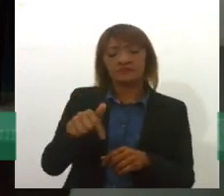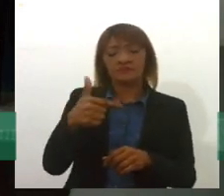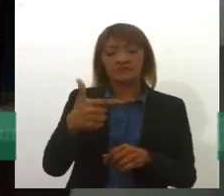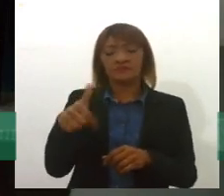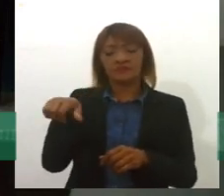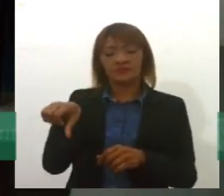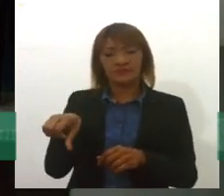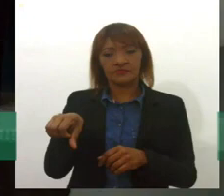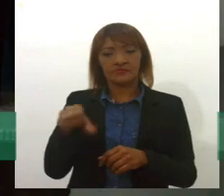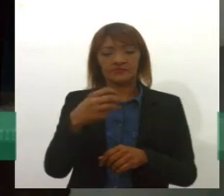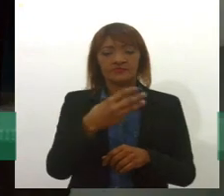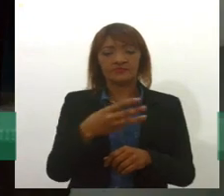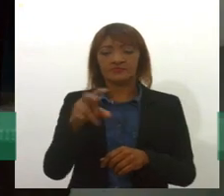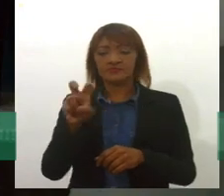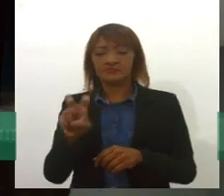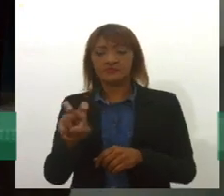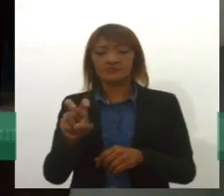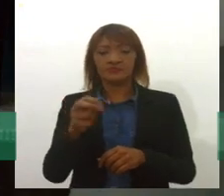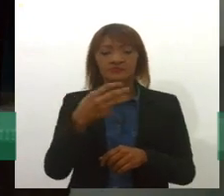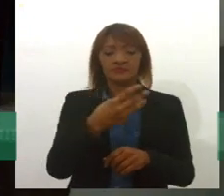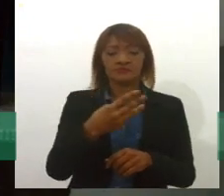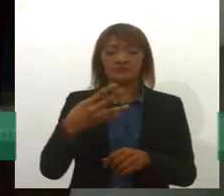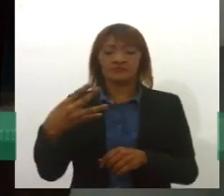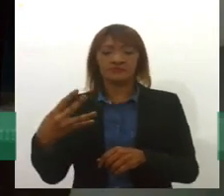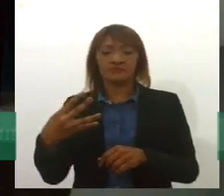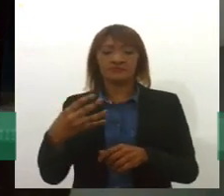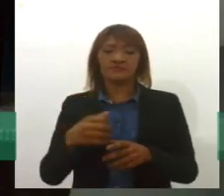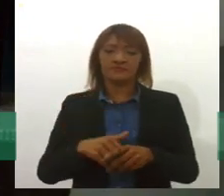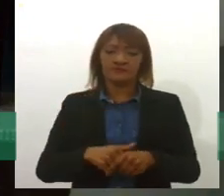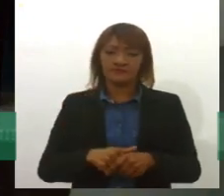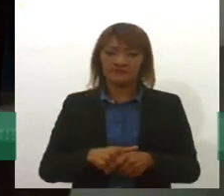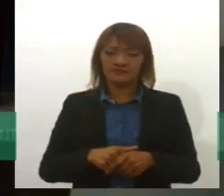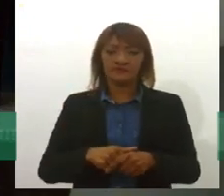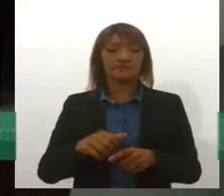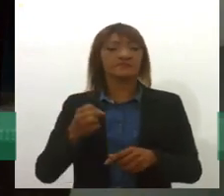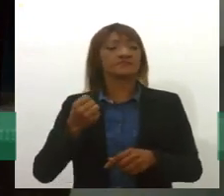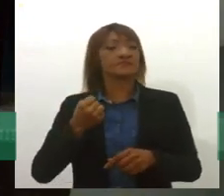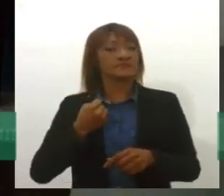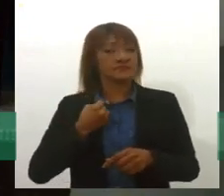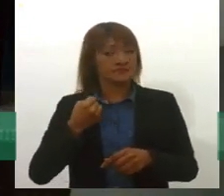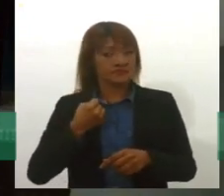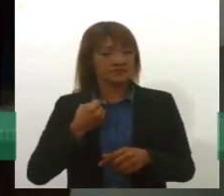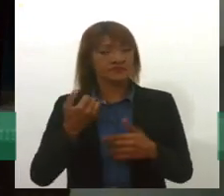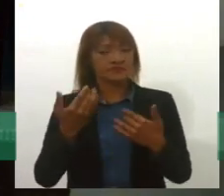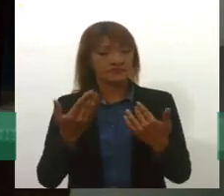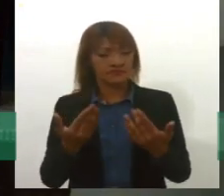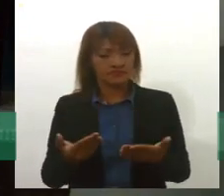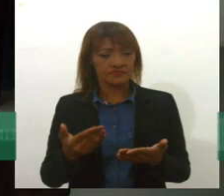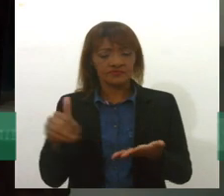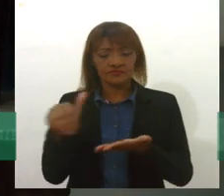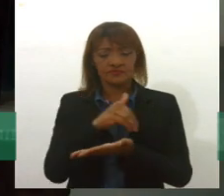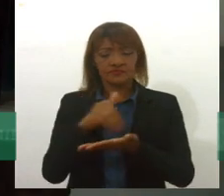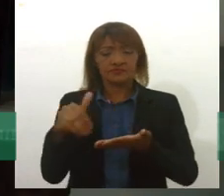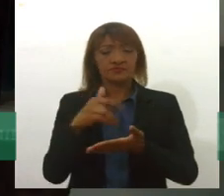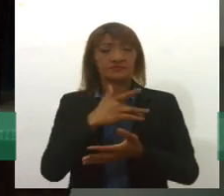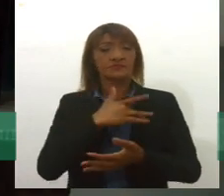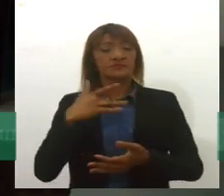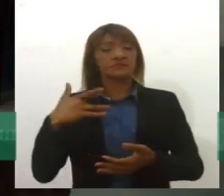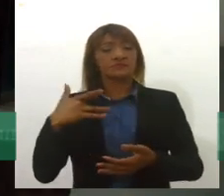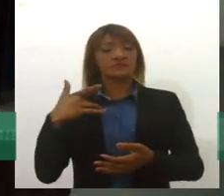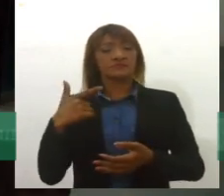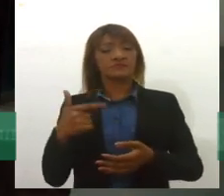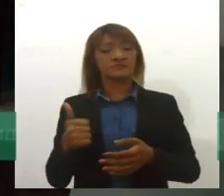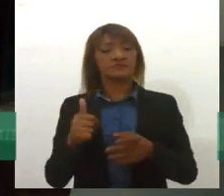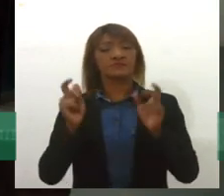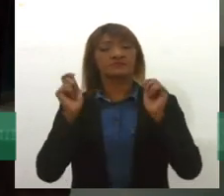-3534. Esse número é o canal de teleatendimento da Secretaria Municipal de Saúde, para falar